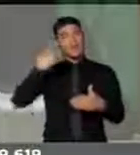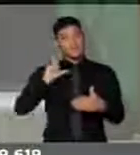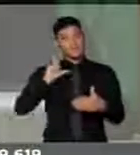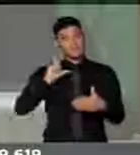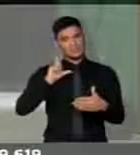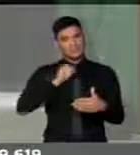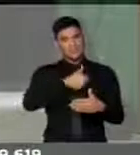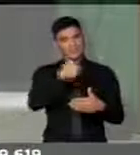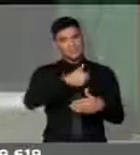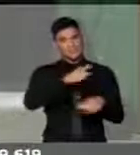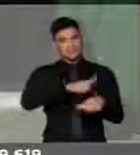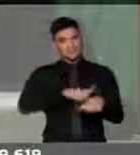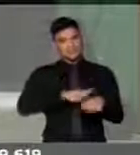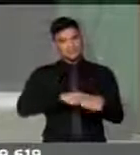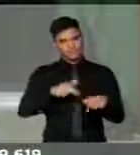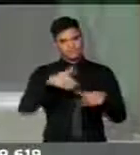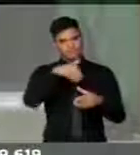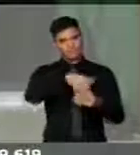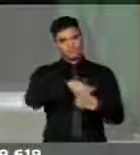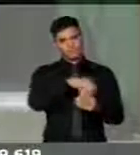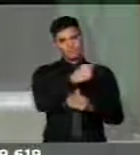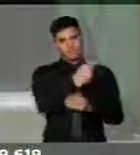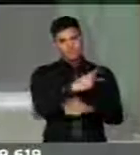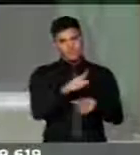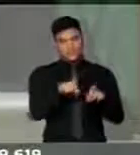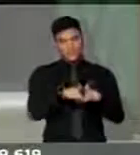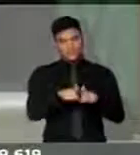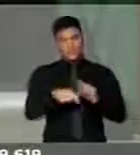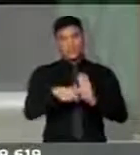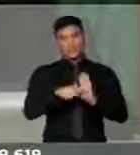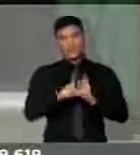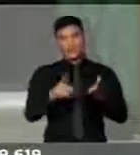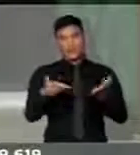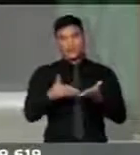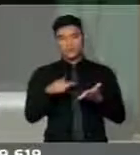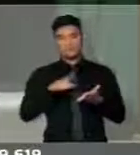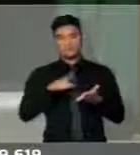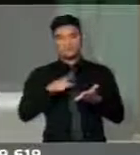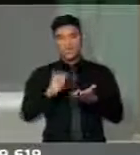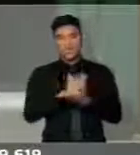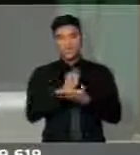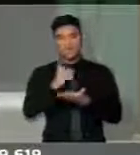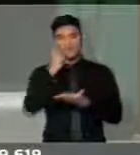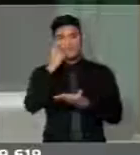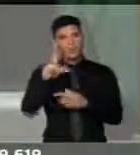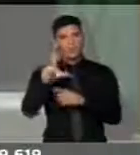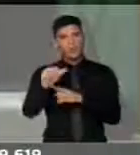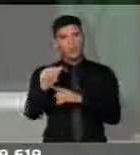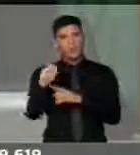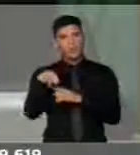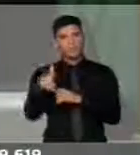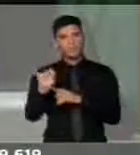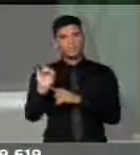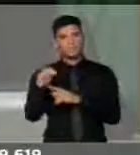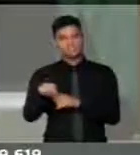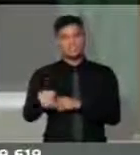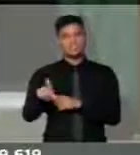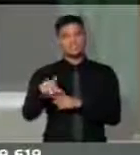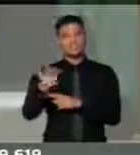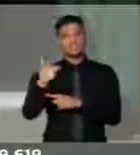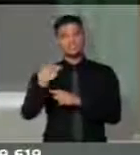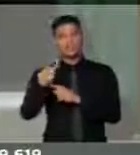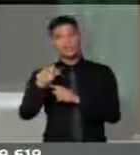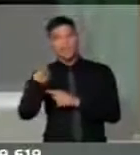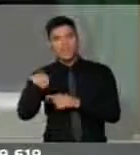colocou isso, que tinha um precedente, porque alguns deputados como Landim e Talvani tinham sido